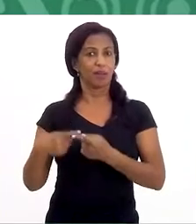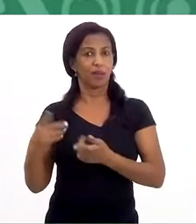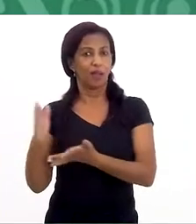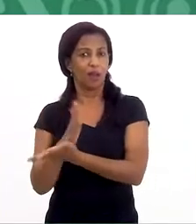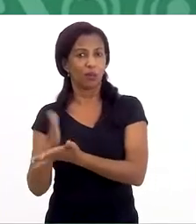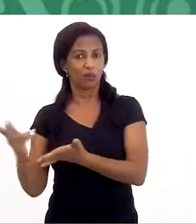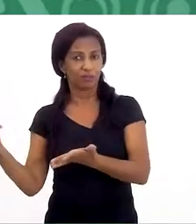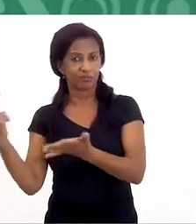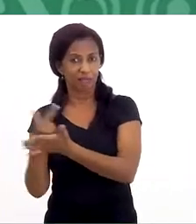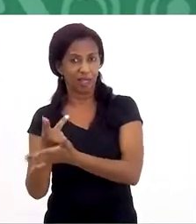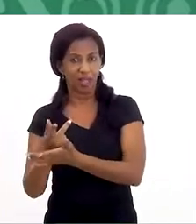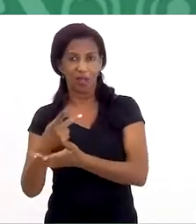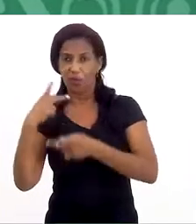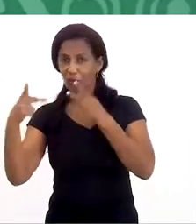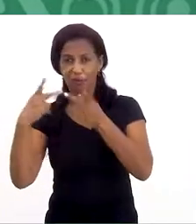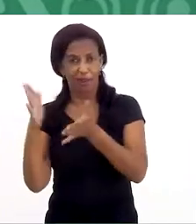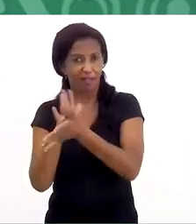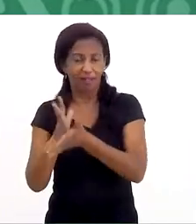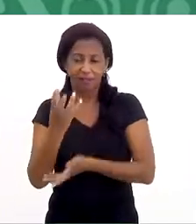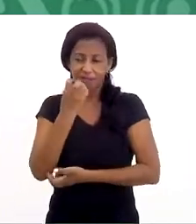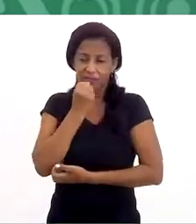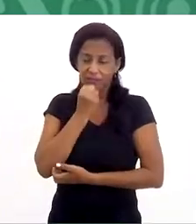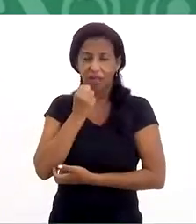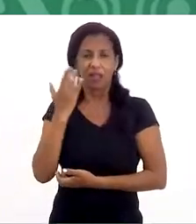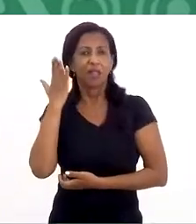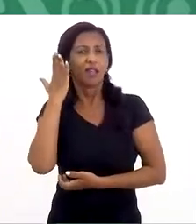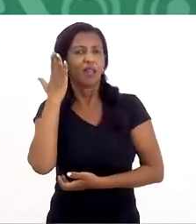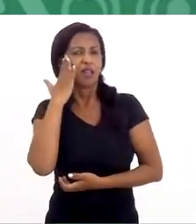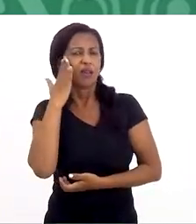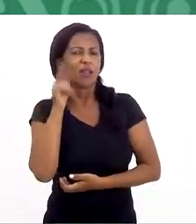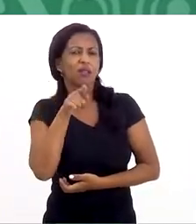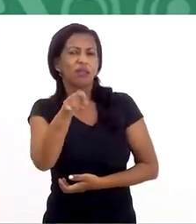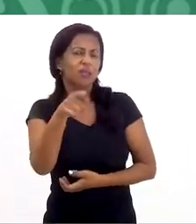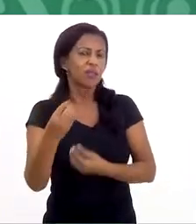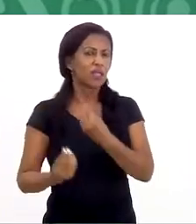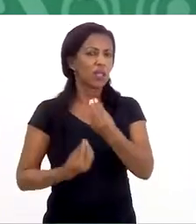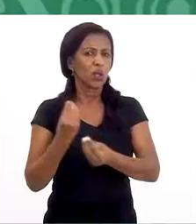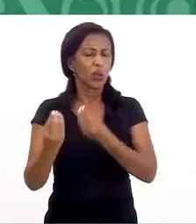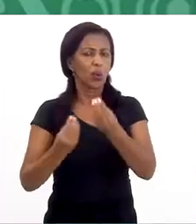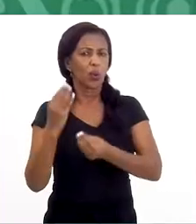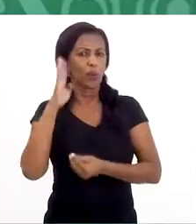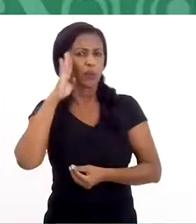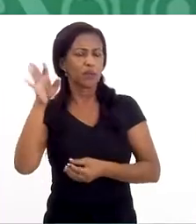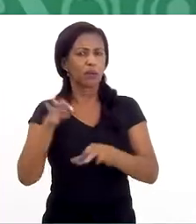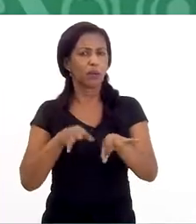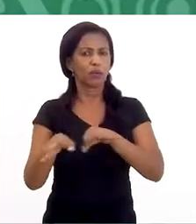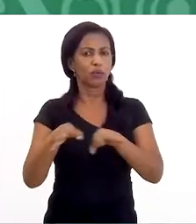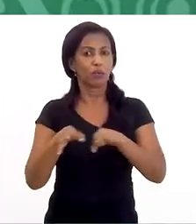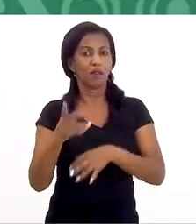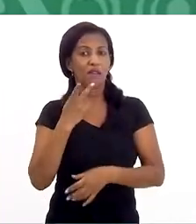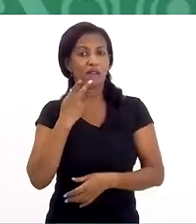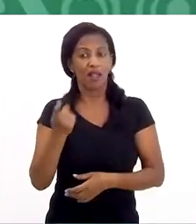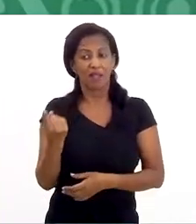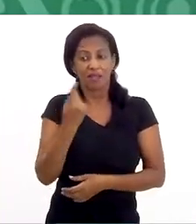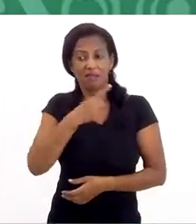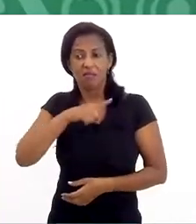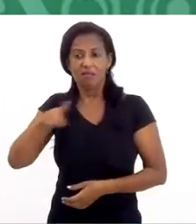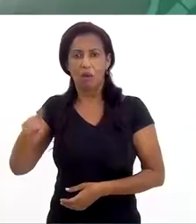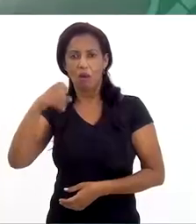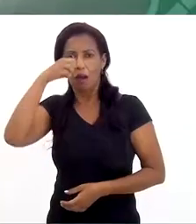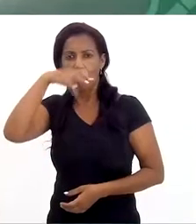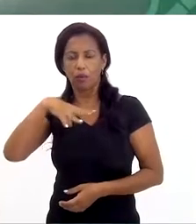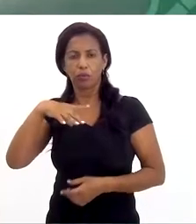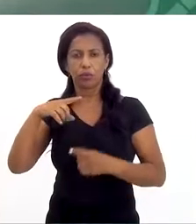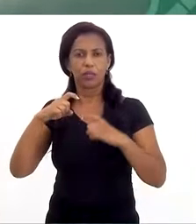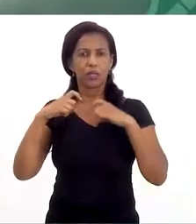porque a maioria dos casos não são denunciados. Lucimeia, eu queria que você, como fundadora do projeto Diga Não ao